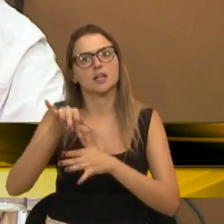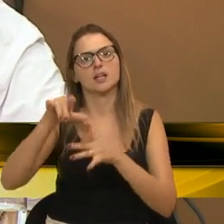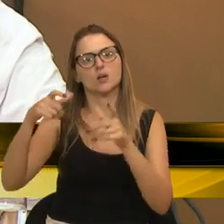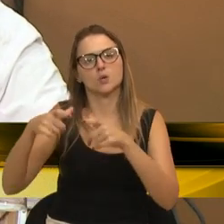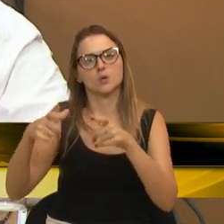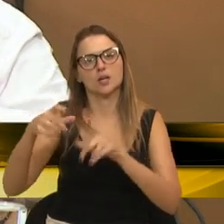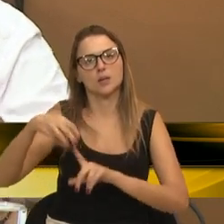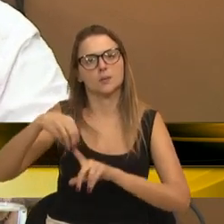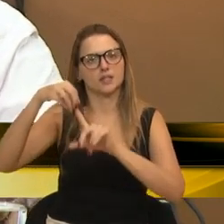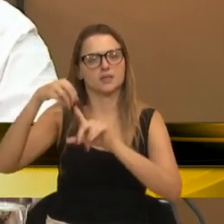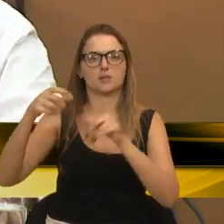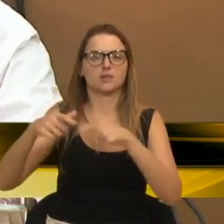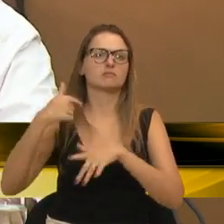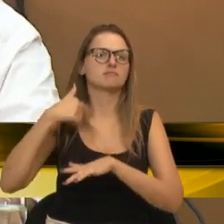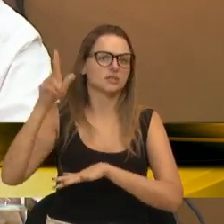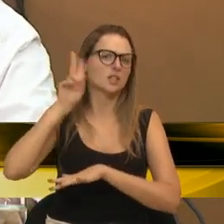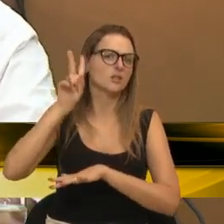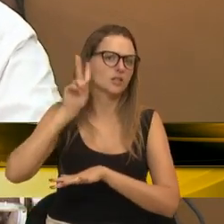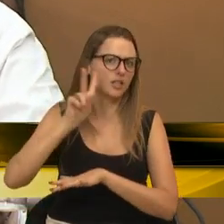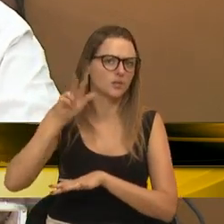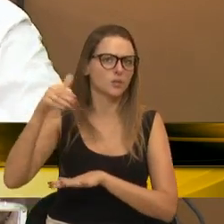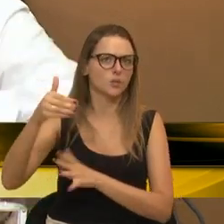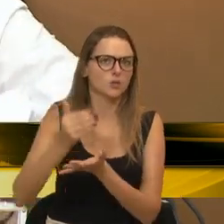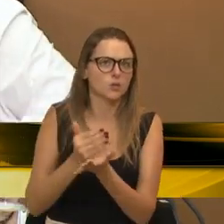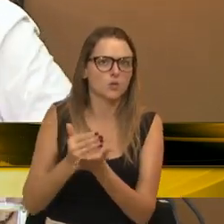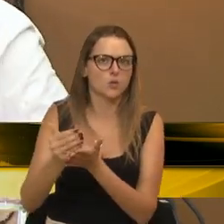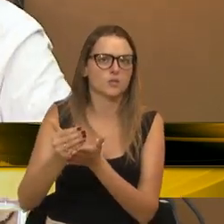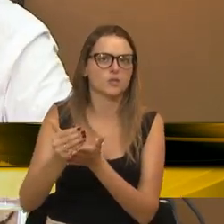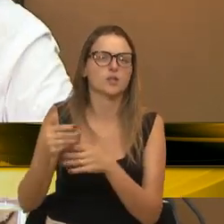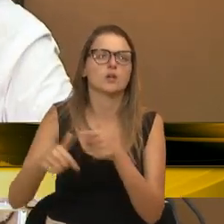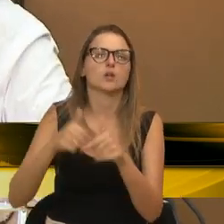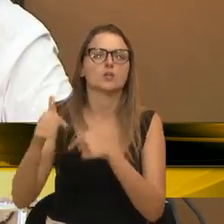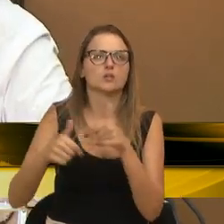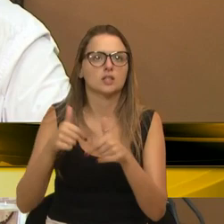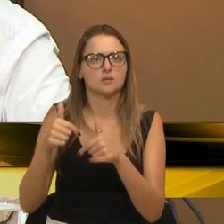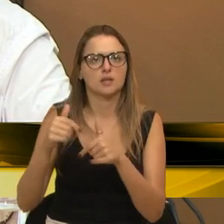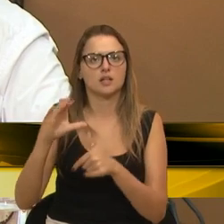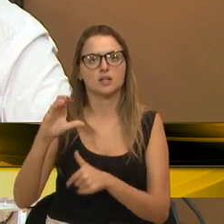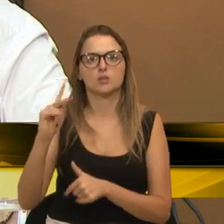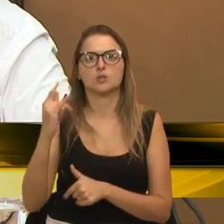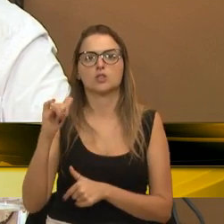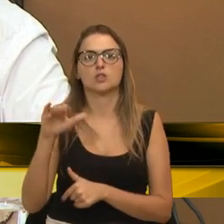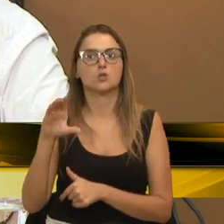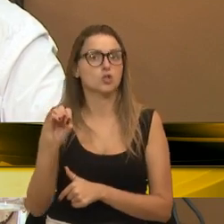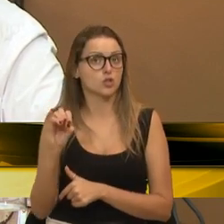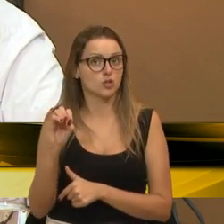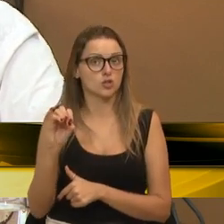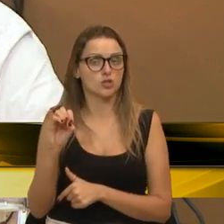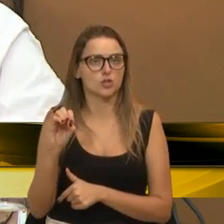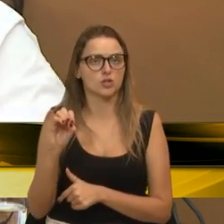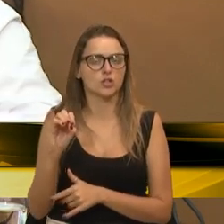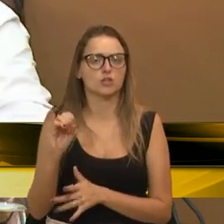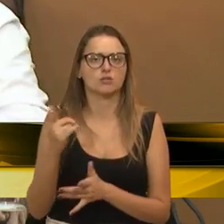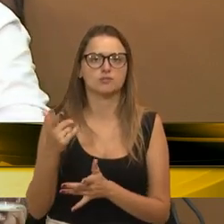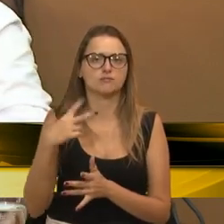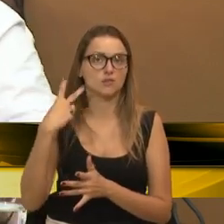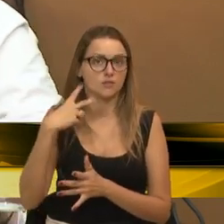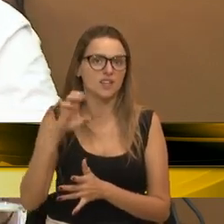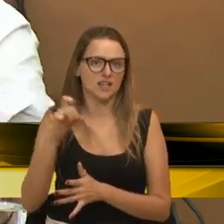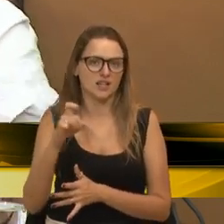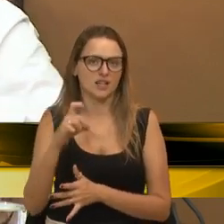tudo. Então, eu lembro o trabalho que foi feito pelo Chico aí, então o vereador Espinarela é